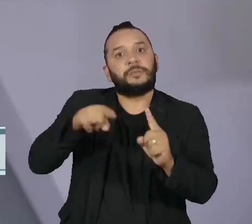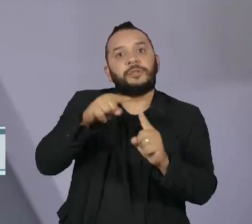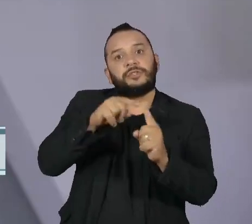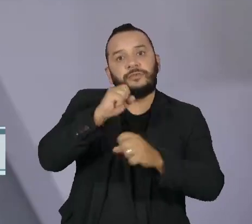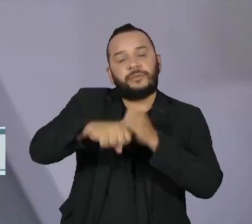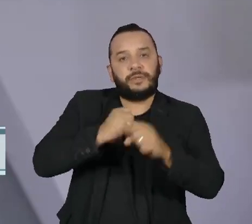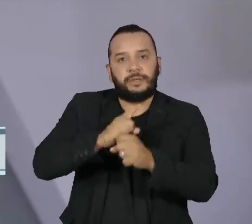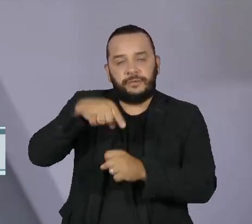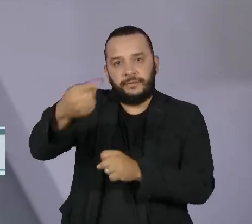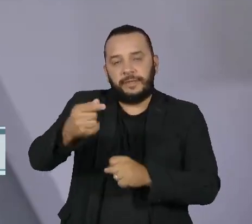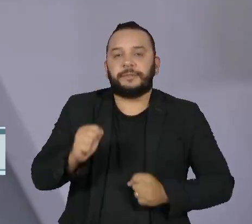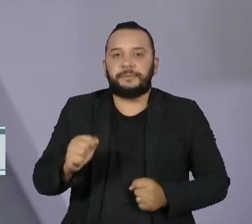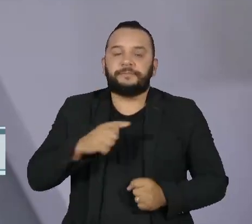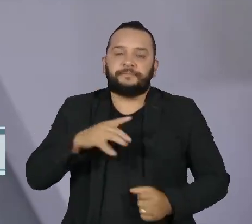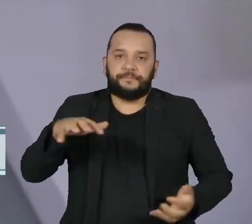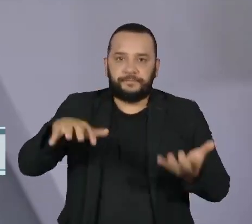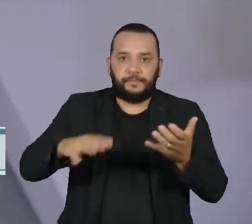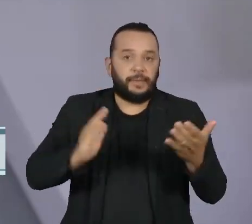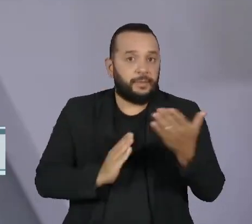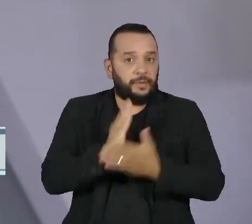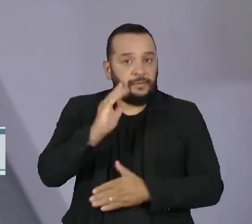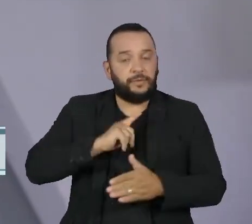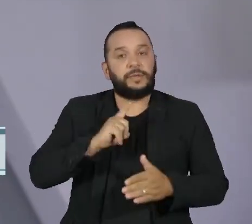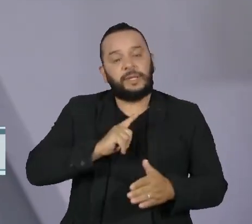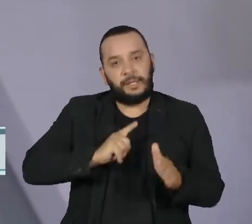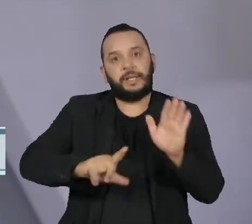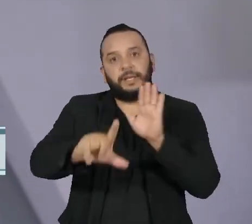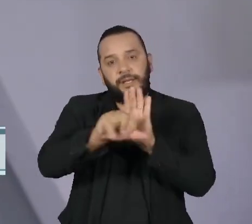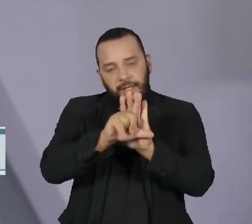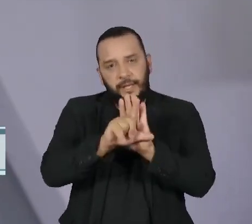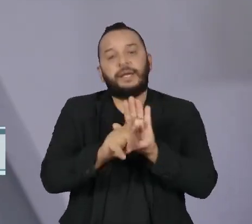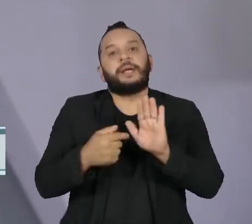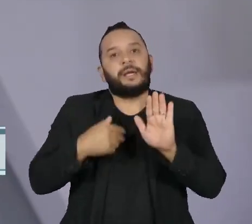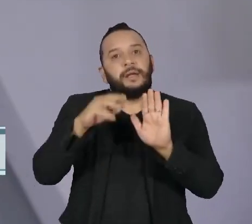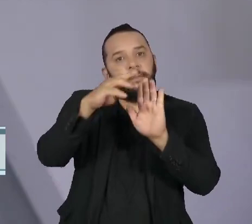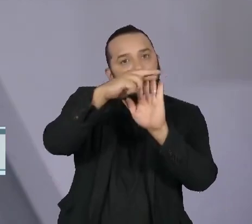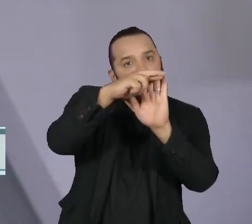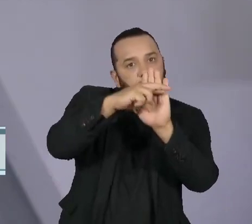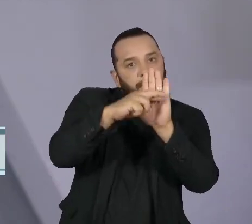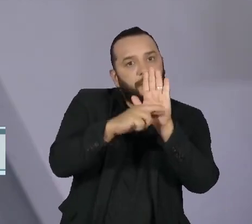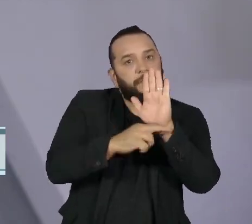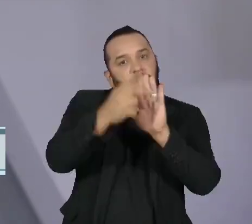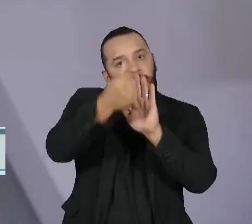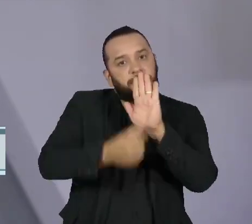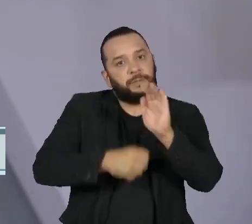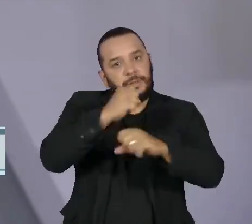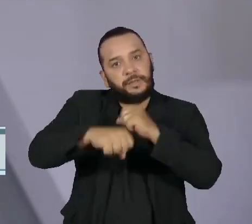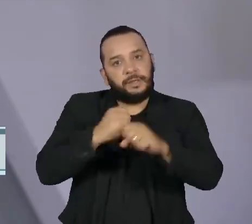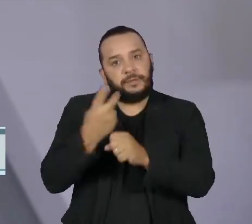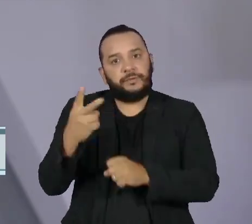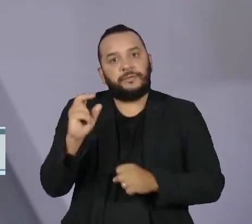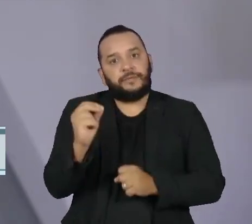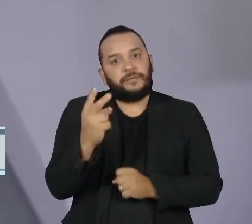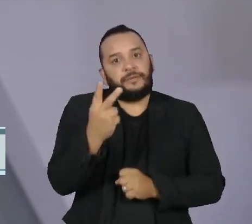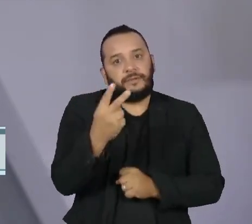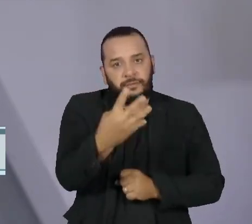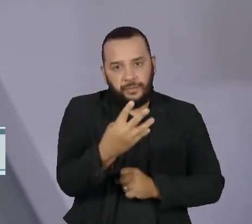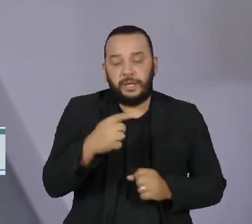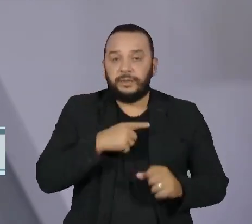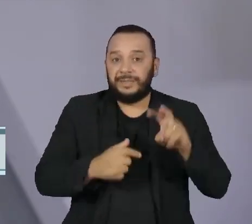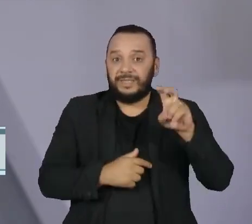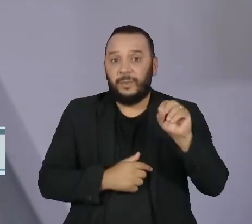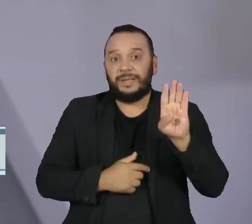O Congresso Nacional aprovou a Lei de Diretrizes Orçamentárias de 2024. O texto prevê 50